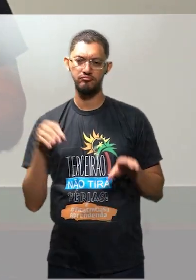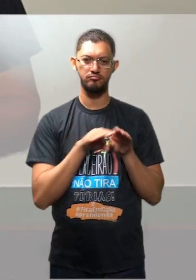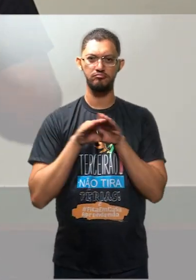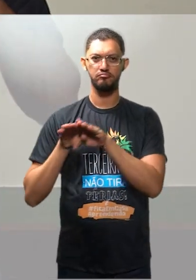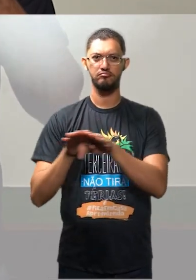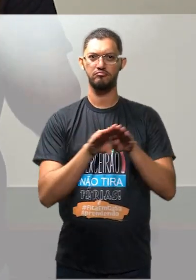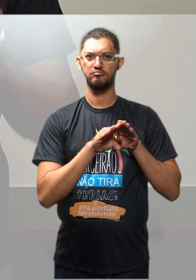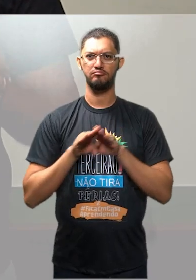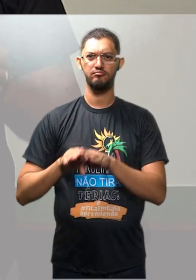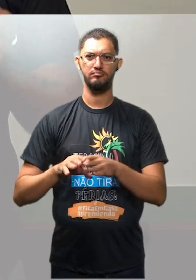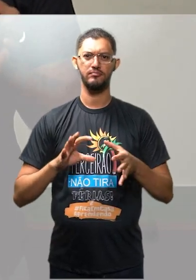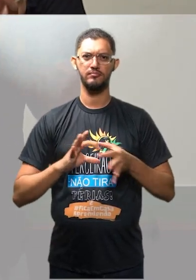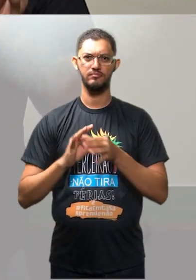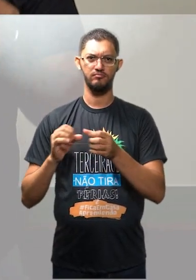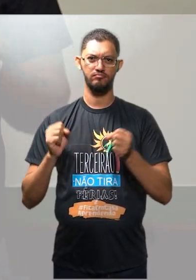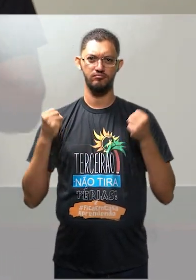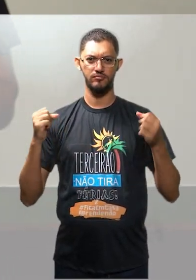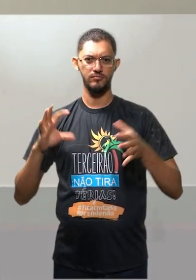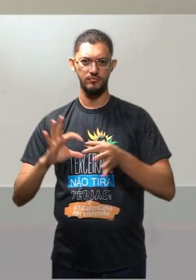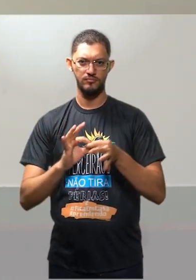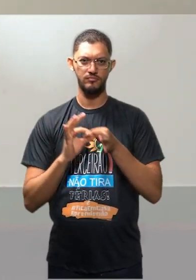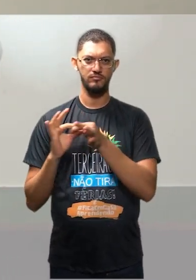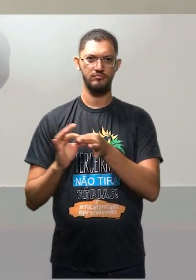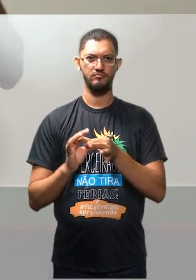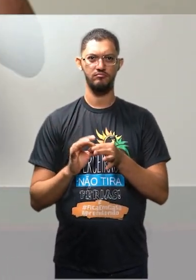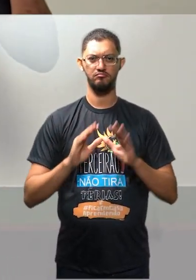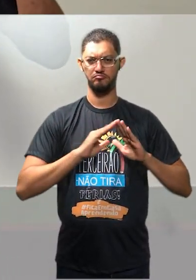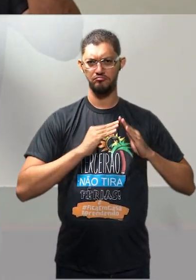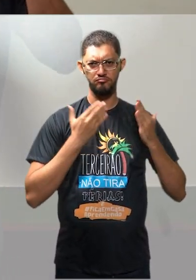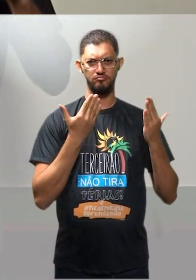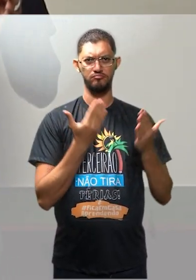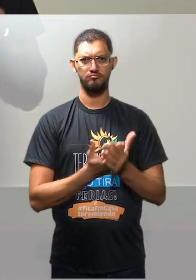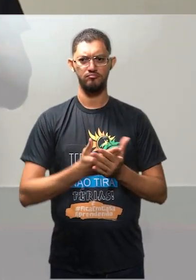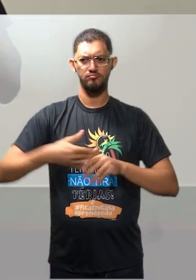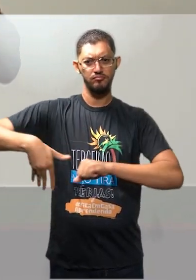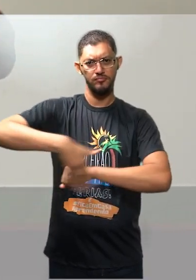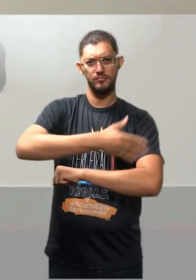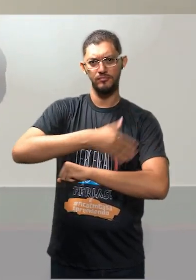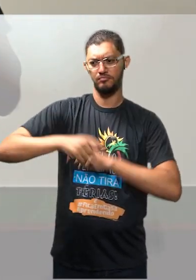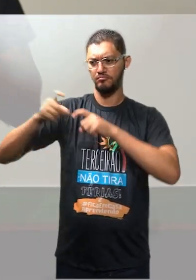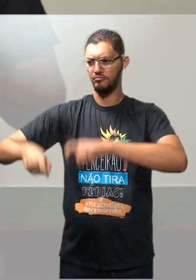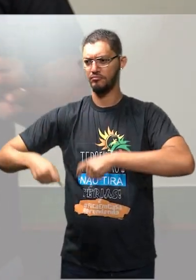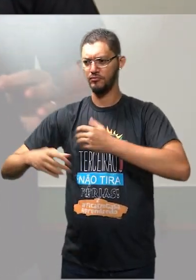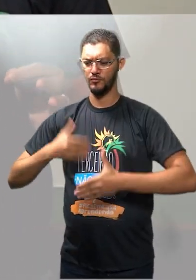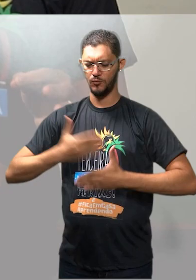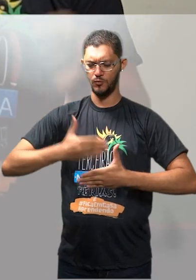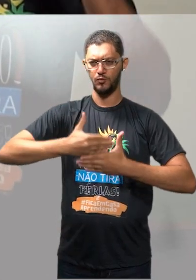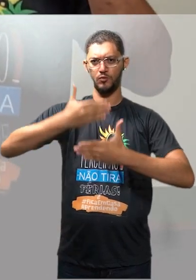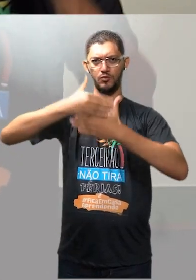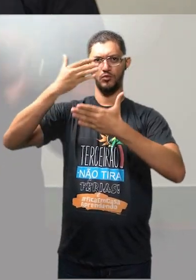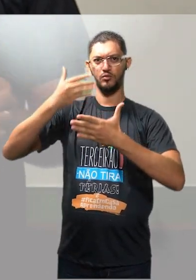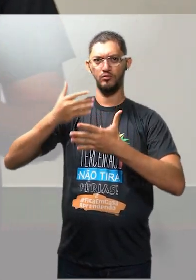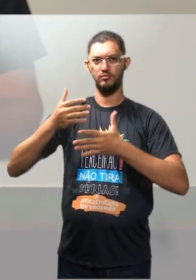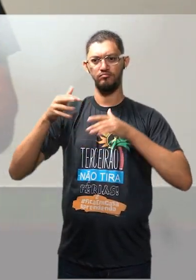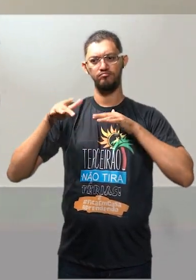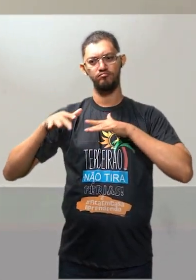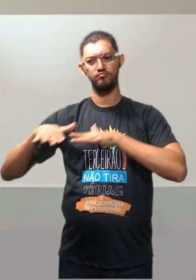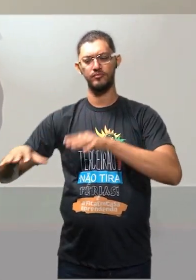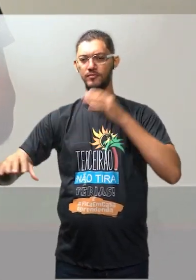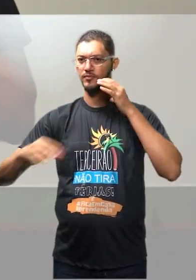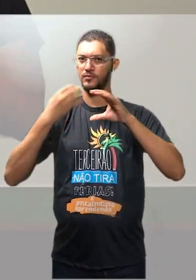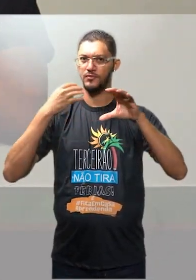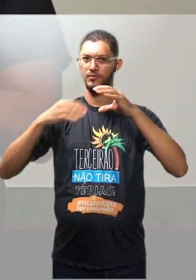iguais, braços dados ou não Nas escolas, nas ruas, campos, construções Caminhando e